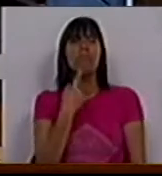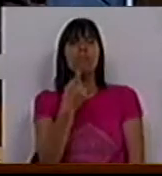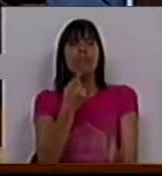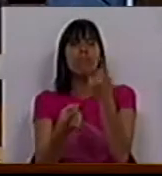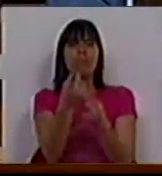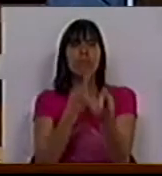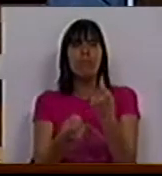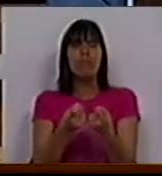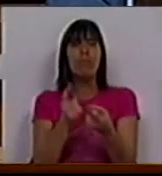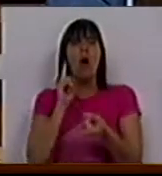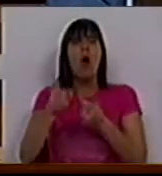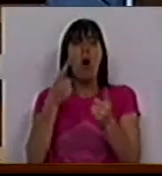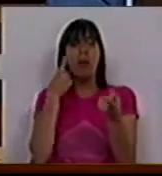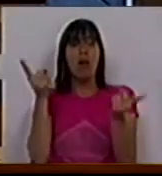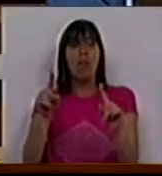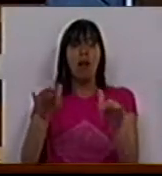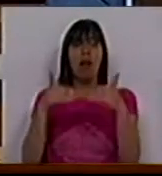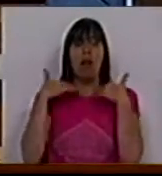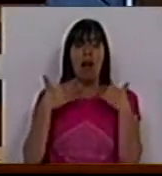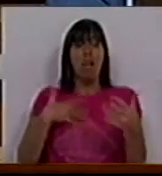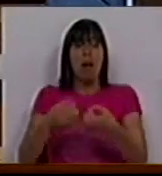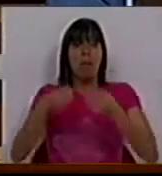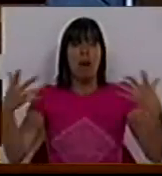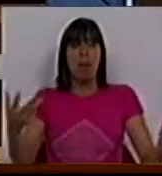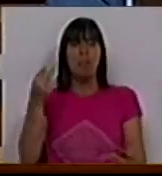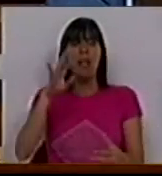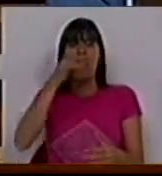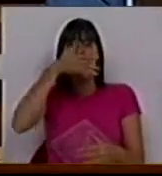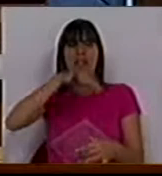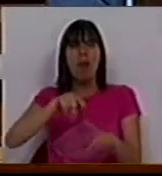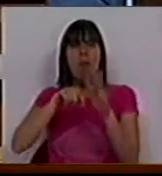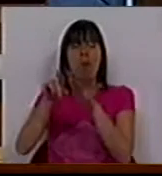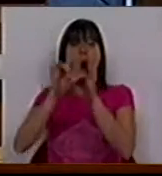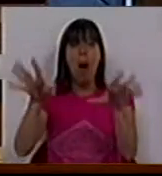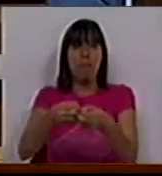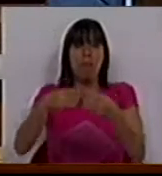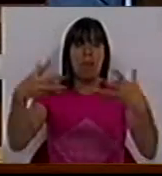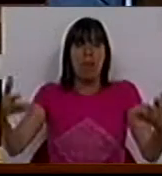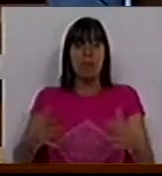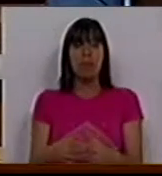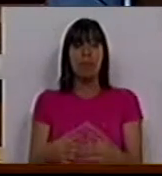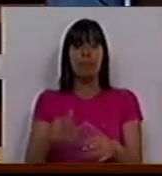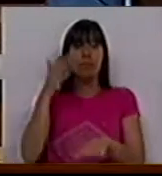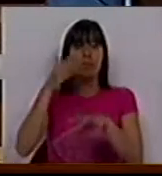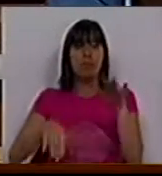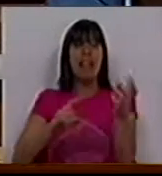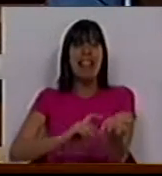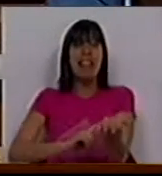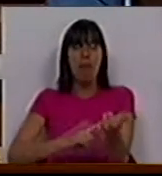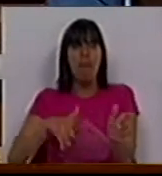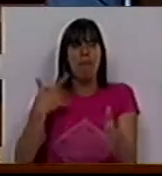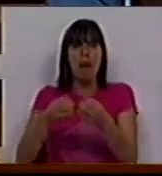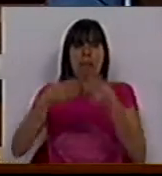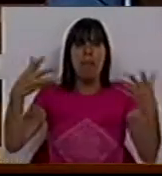questionamos, que os reentrenamentos estão a aumentar, que a taxa de infecção hospitalar está a aumentar, que as amputações de diabéticos